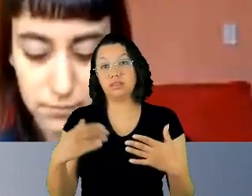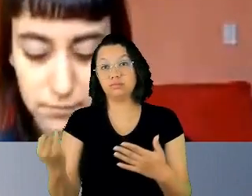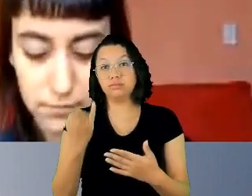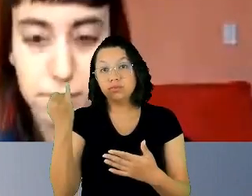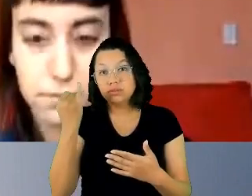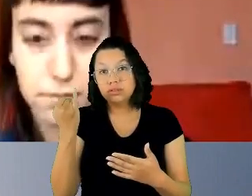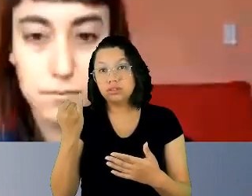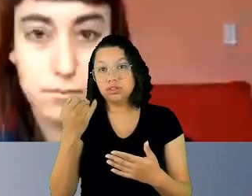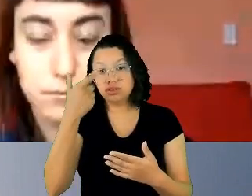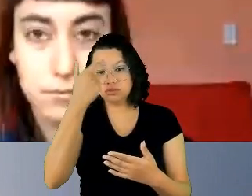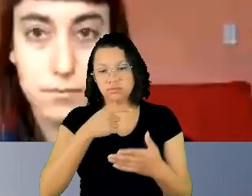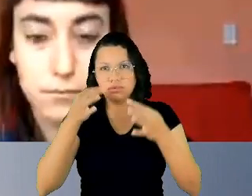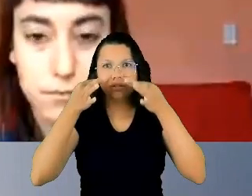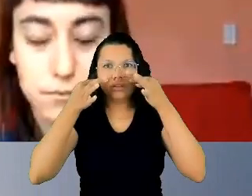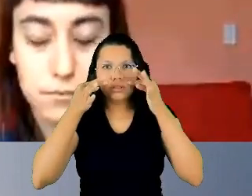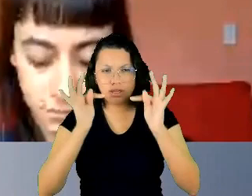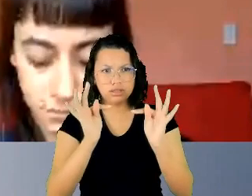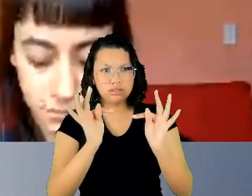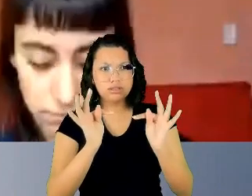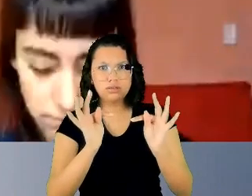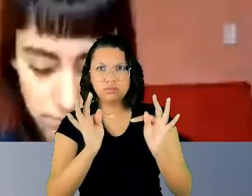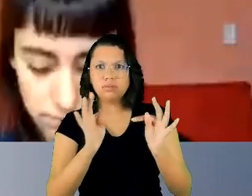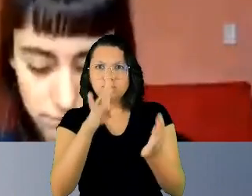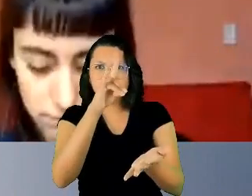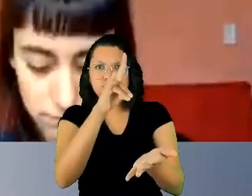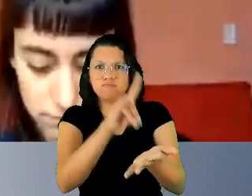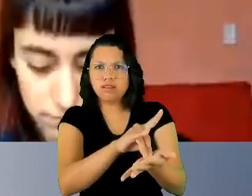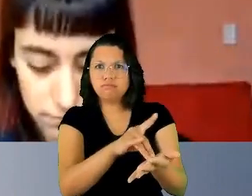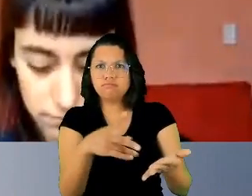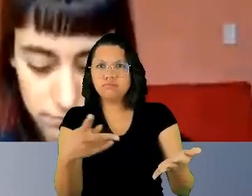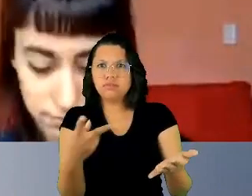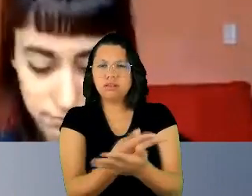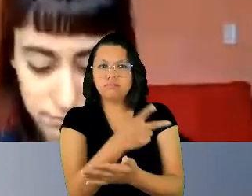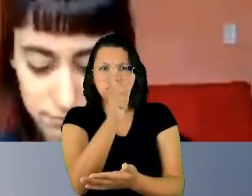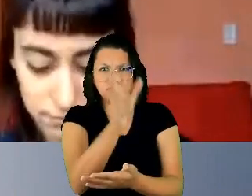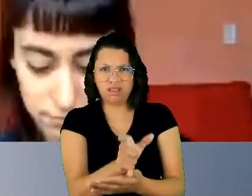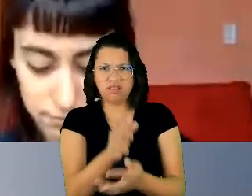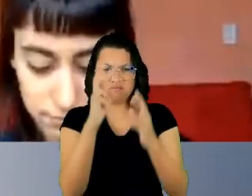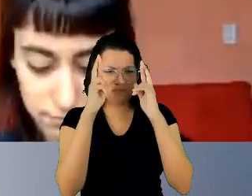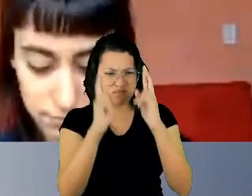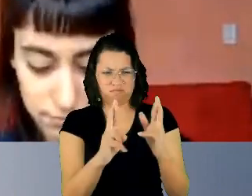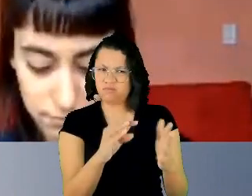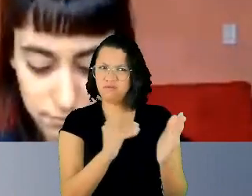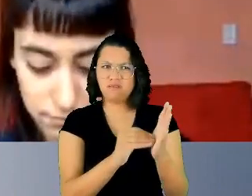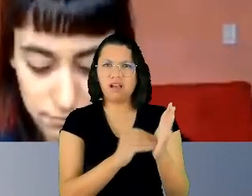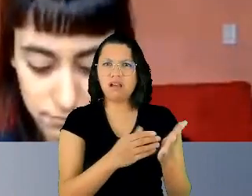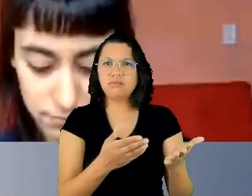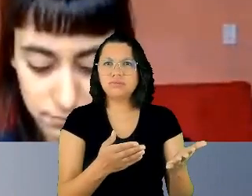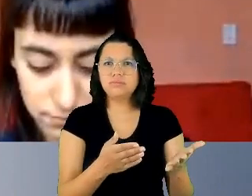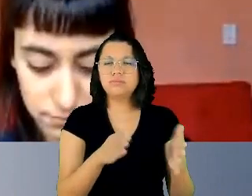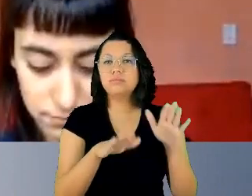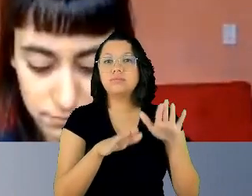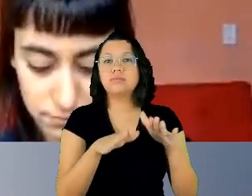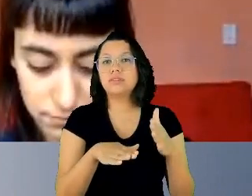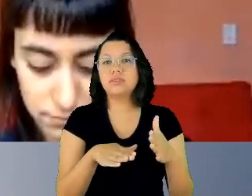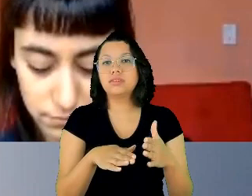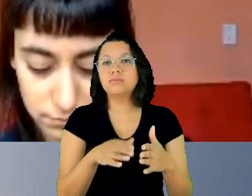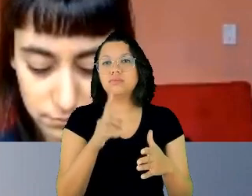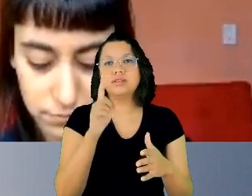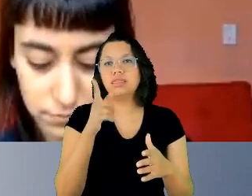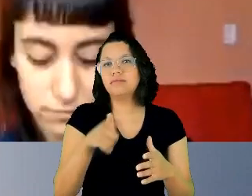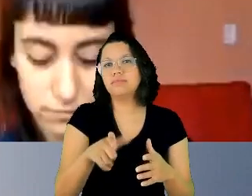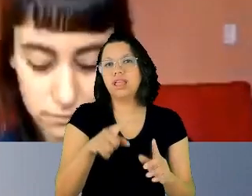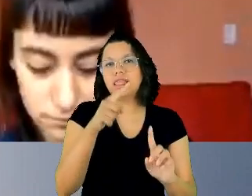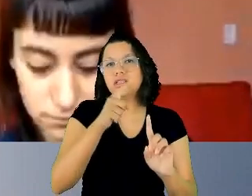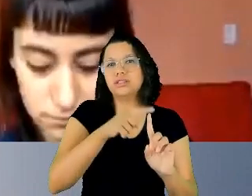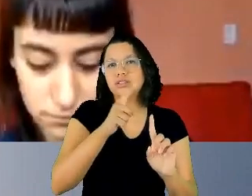testemunhas de fatos que venham a configurar desrespeitos, ainda que não tipificados nos